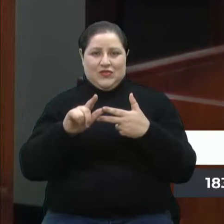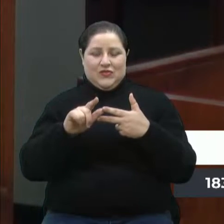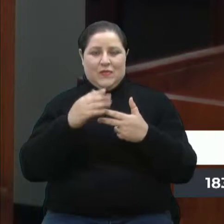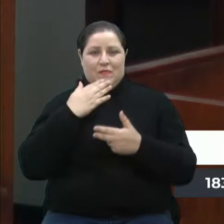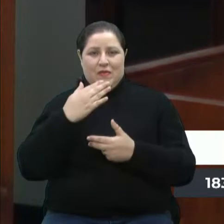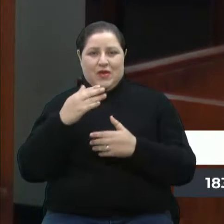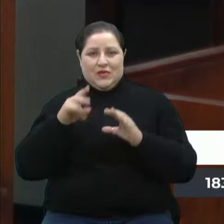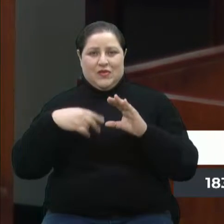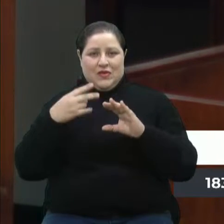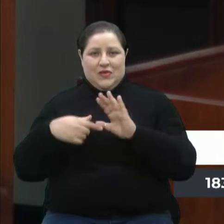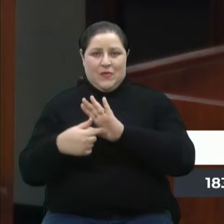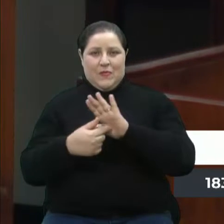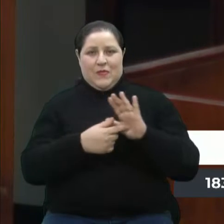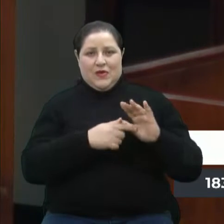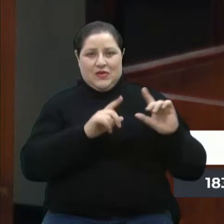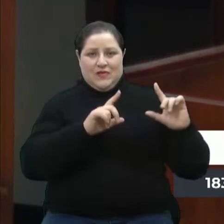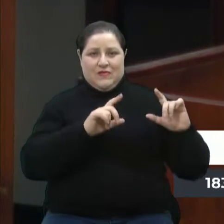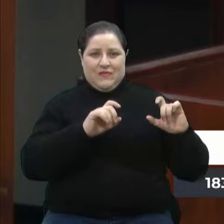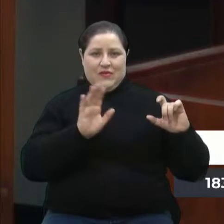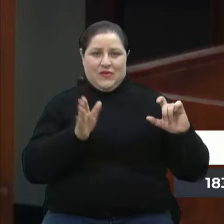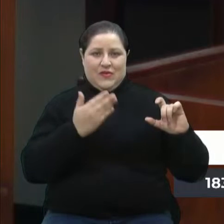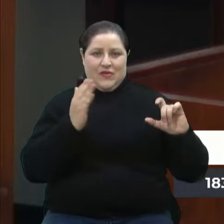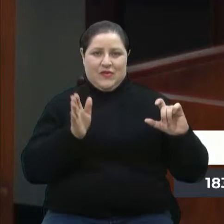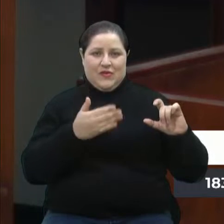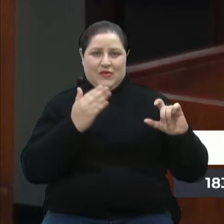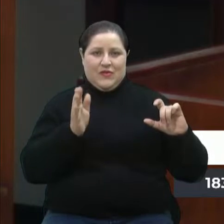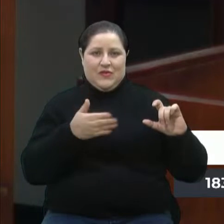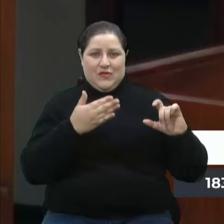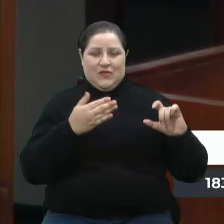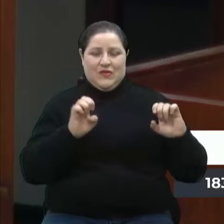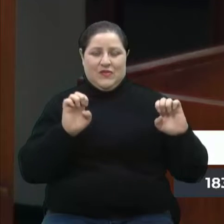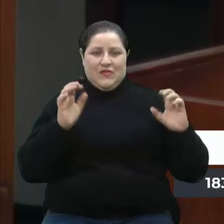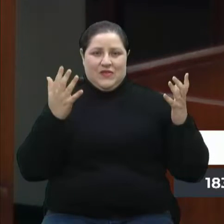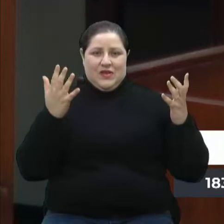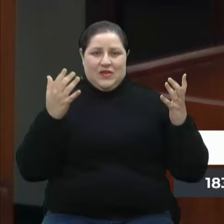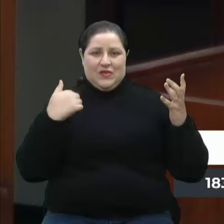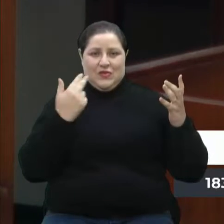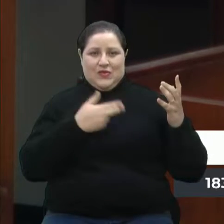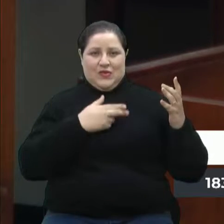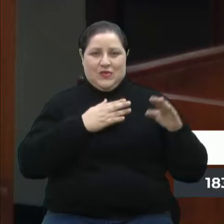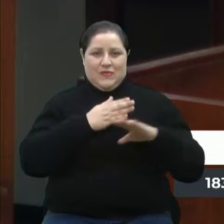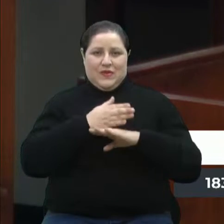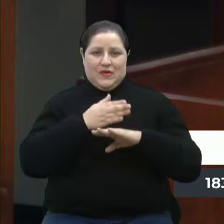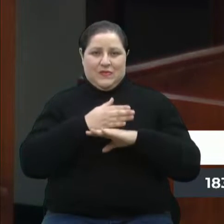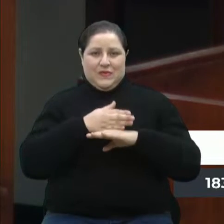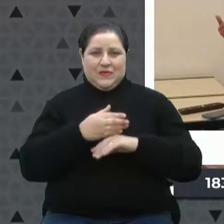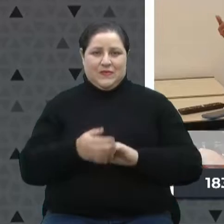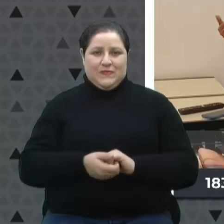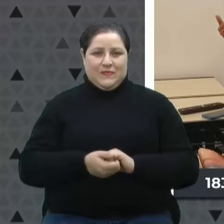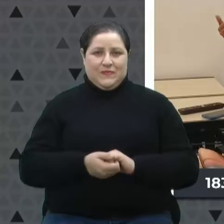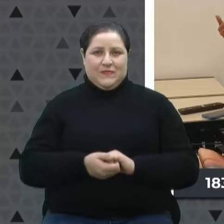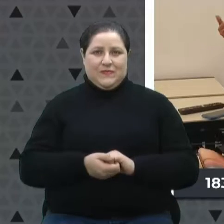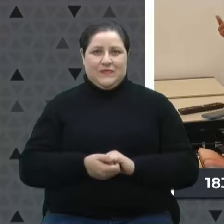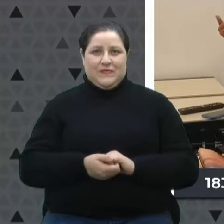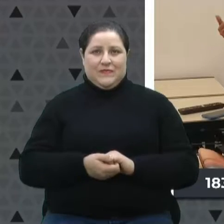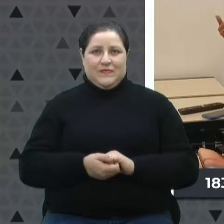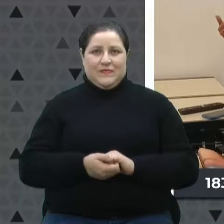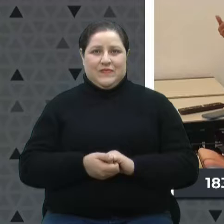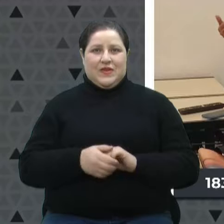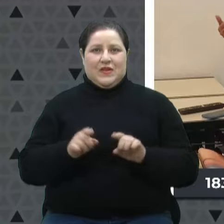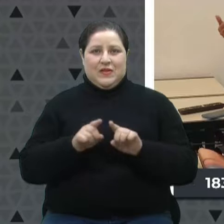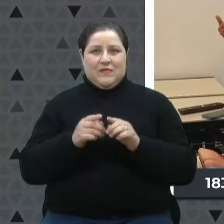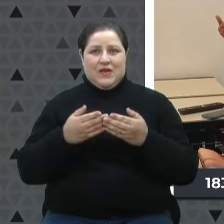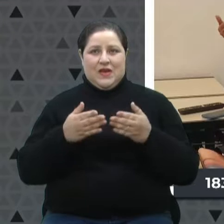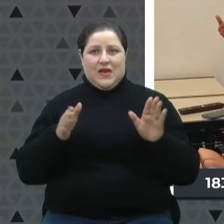mostre alguns dos registros desse evento que nós participamos. E abro aqui também um